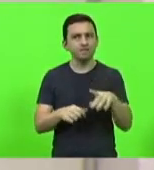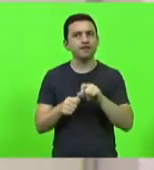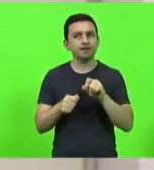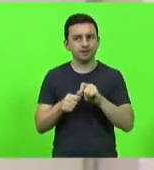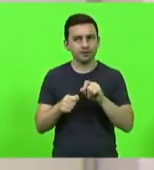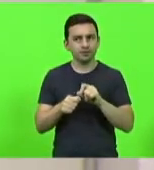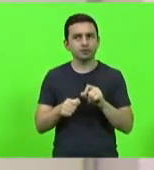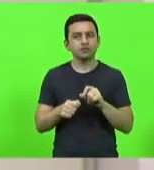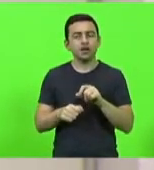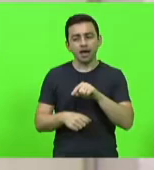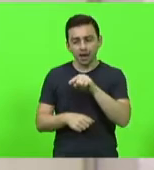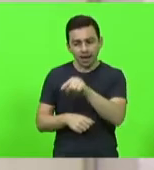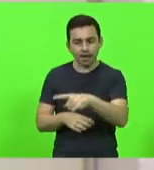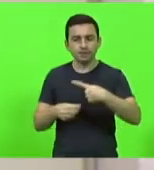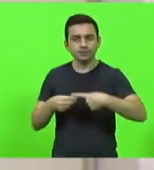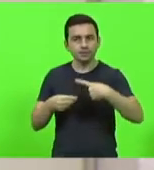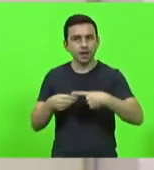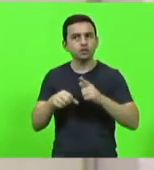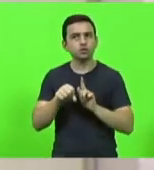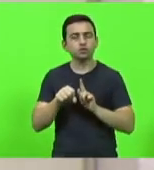no município de Ituporanga,